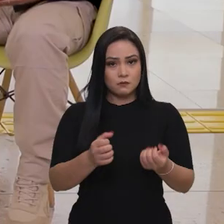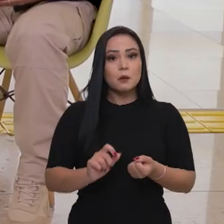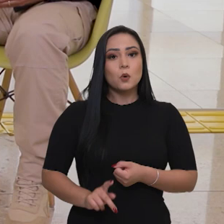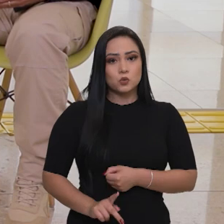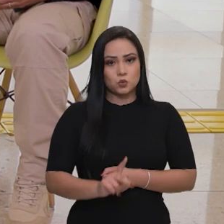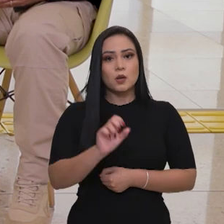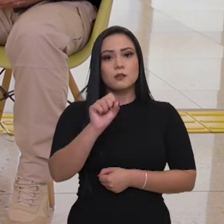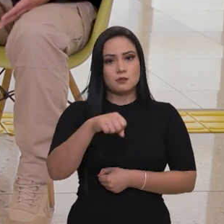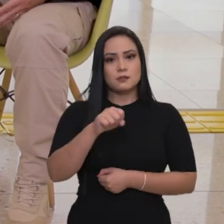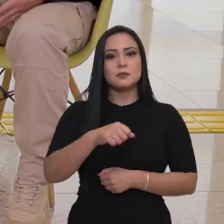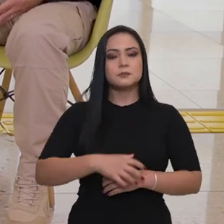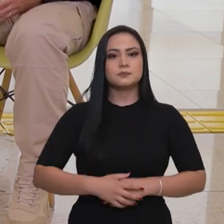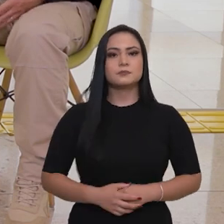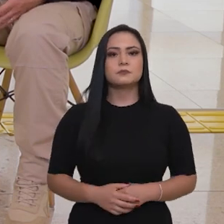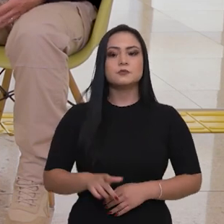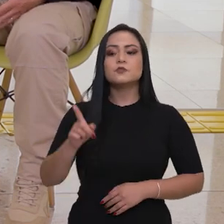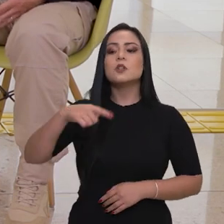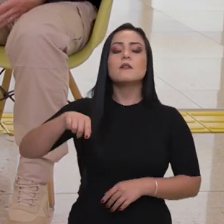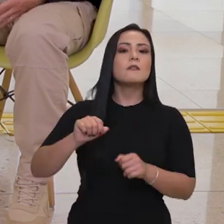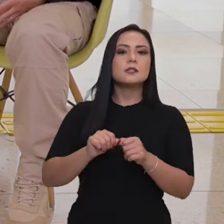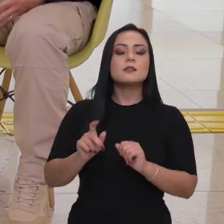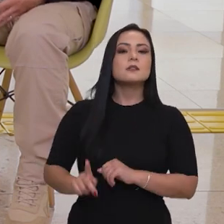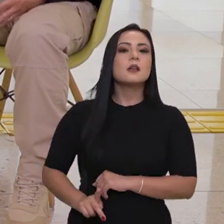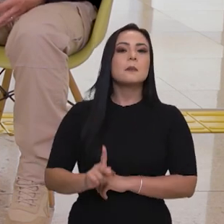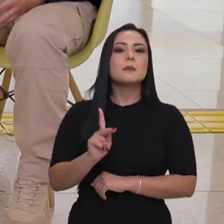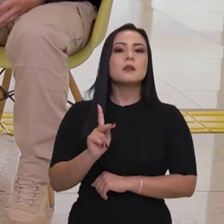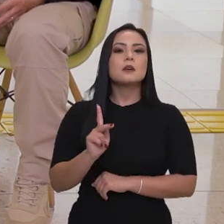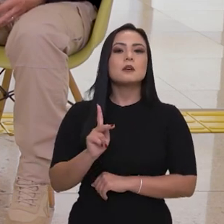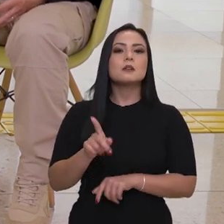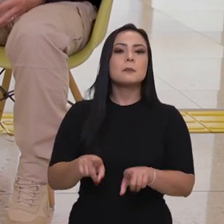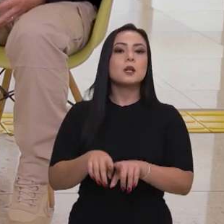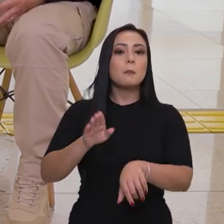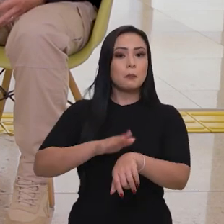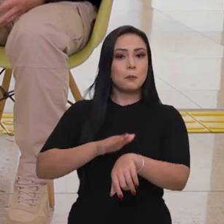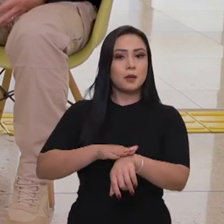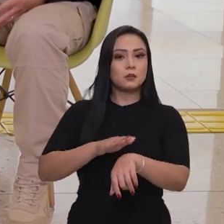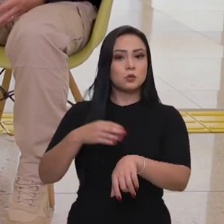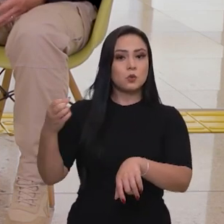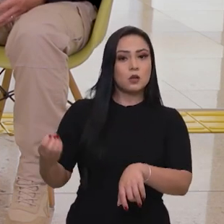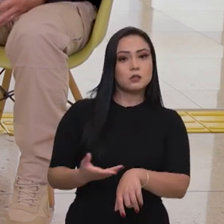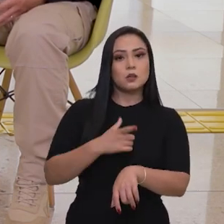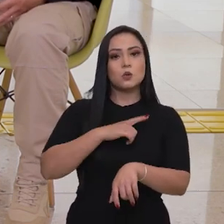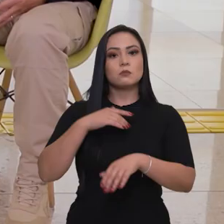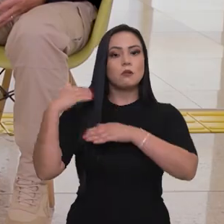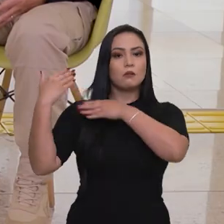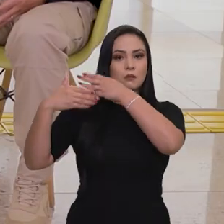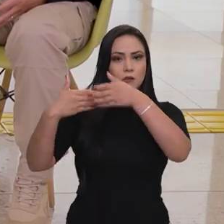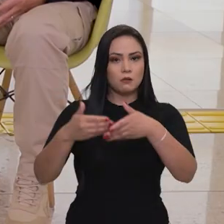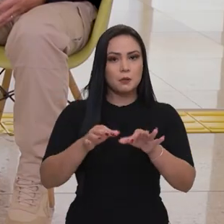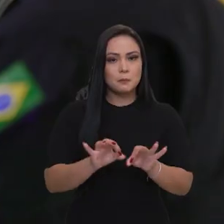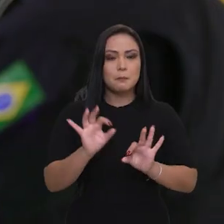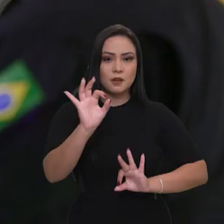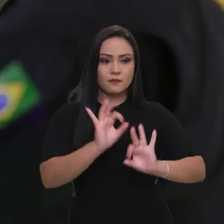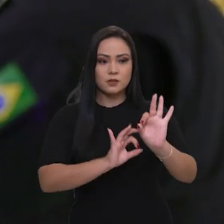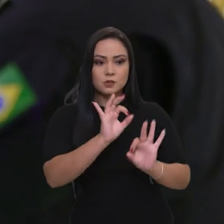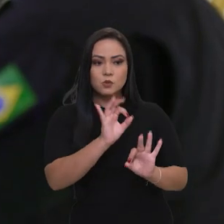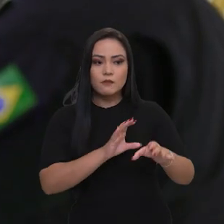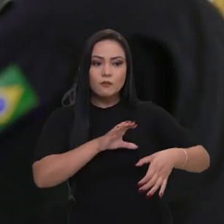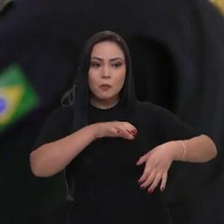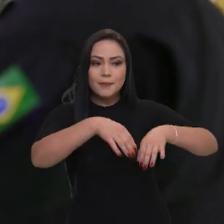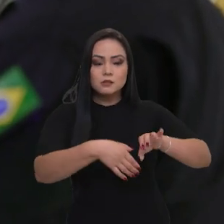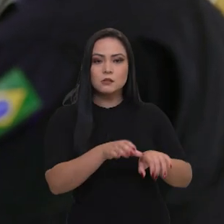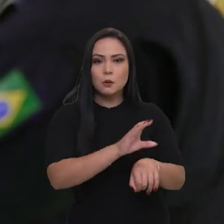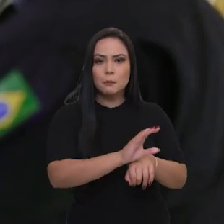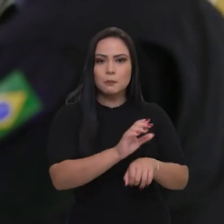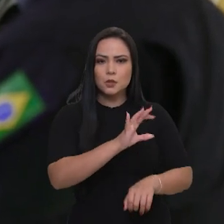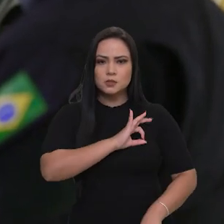e vamos continuar fazendo, sim. E vocês estão fazendo sempre, inclusive no momento, uma atualização das doutrinas, né? Para aperfeiçoar